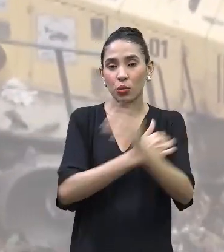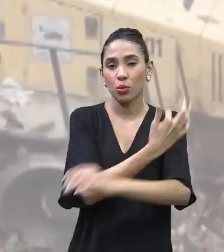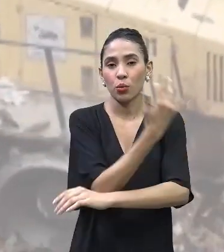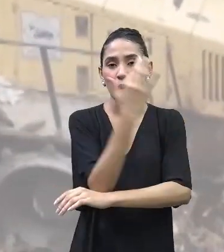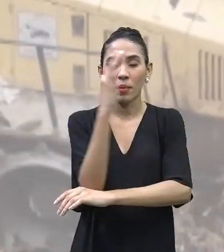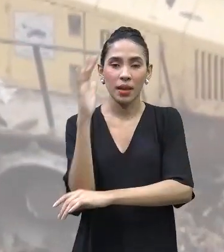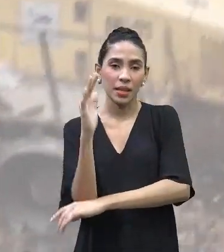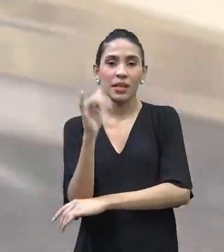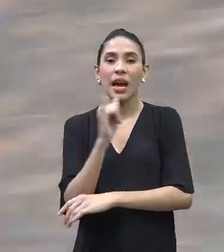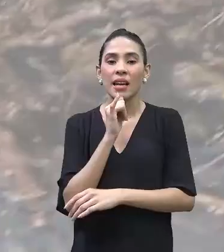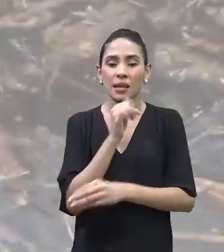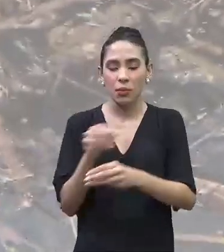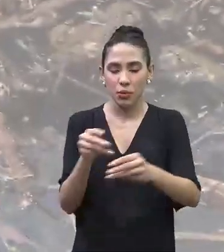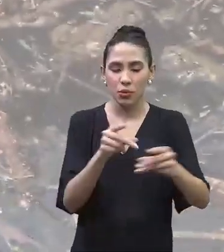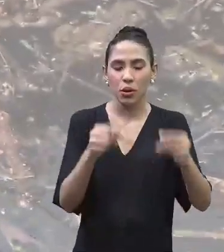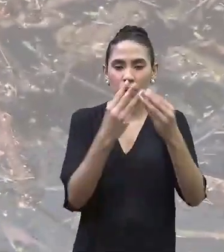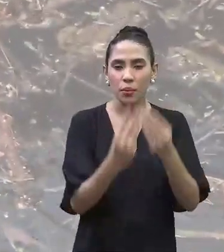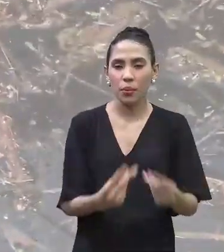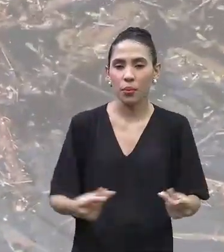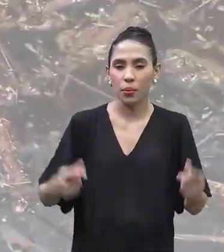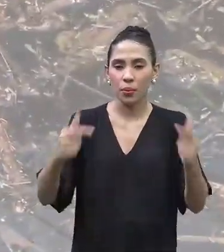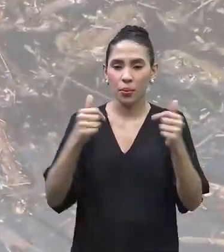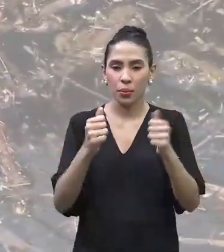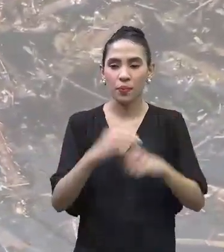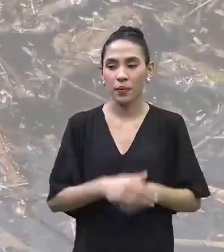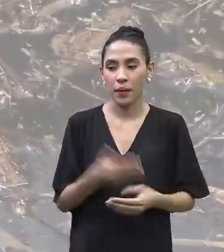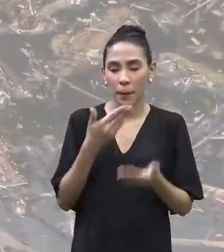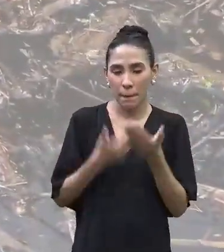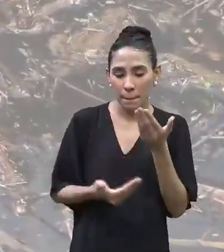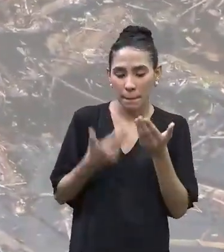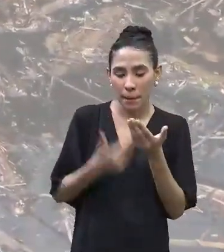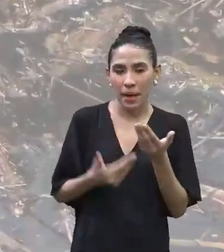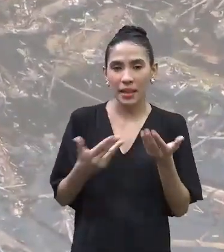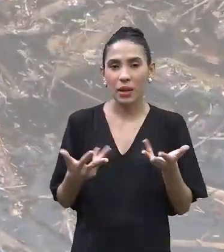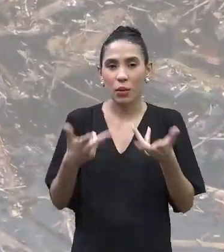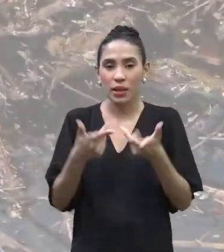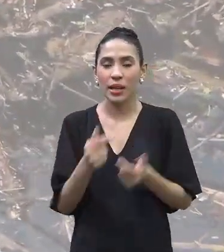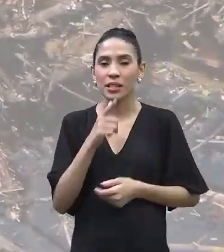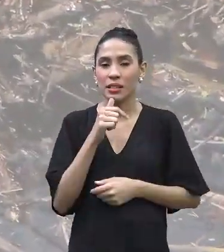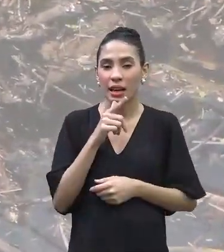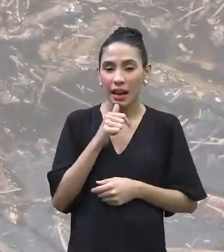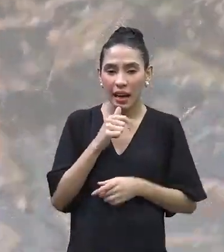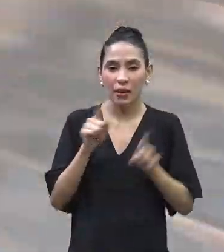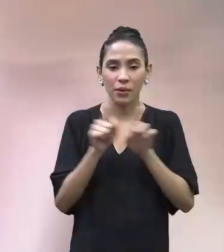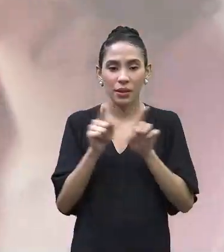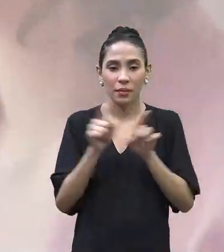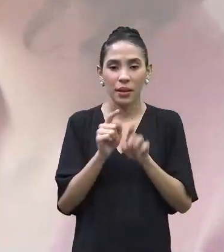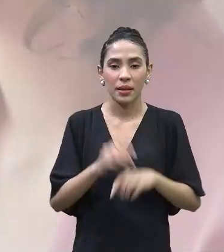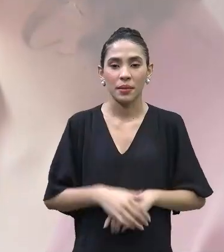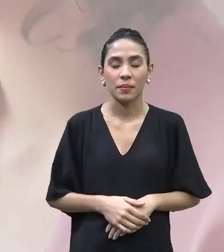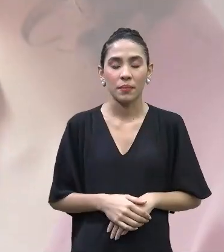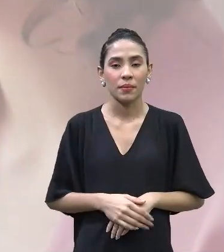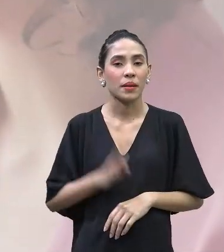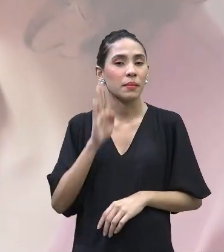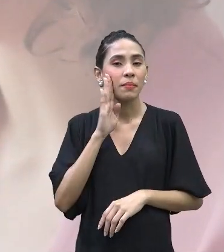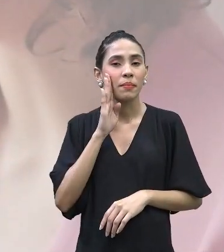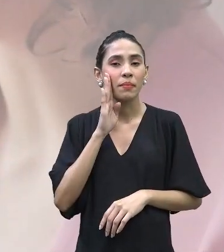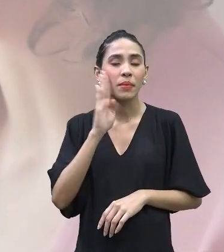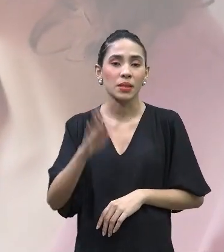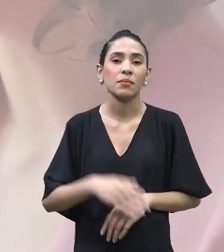degradação do solo, desde perda de qualidade da água destes rios, inclusive,